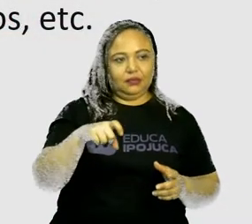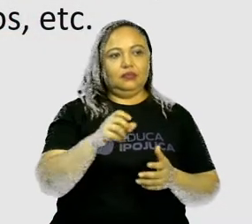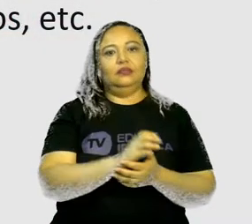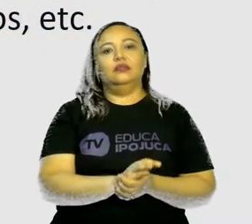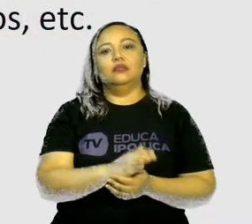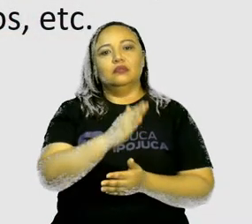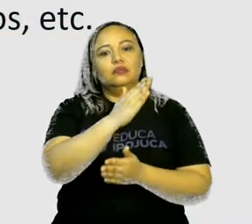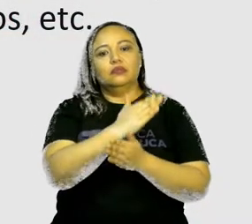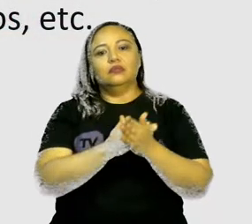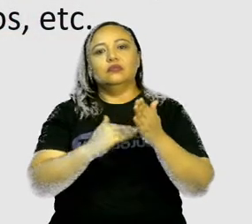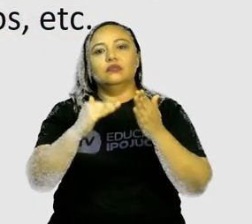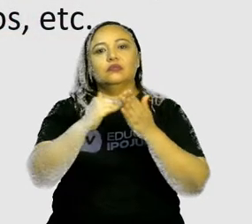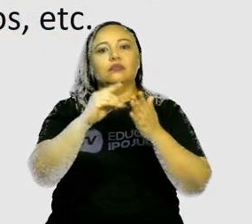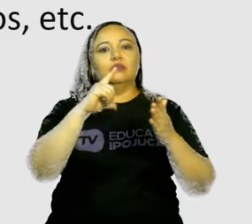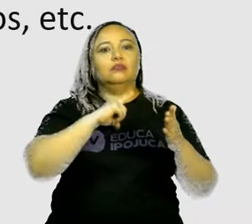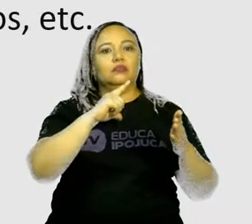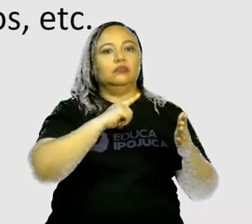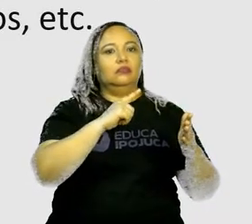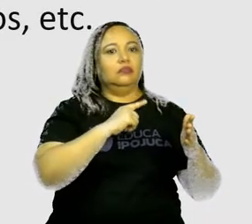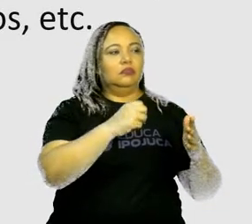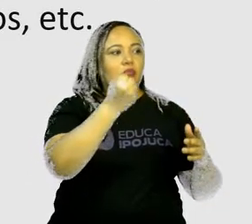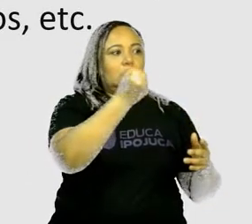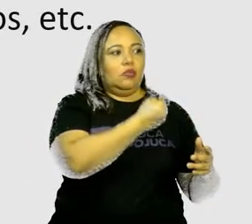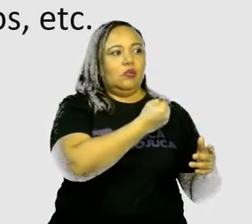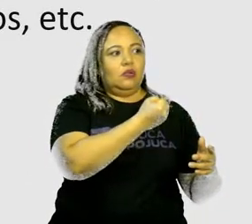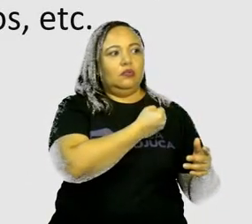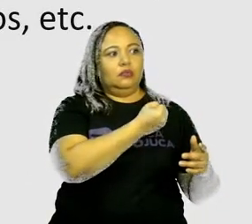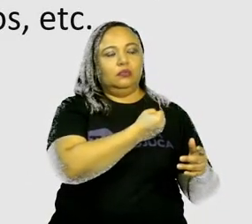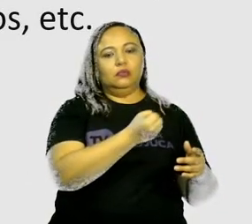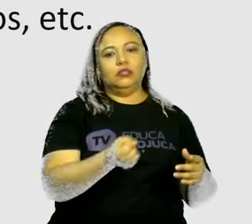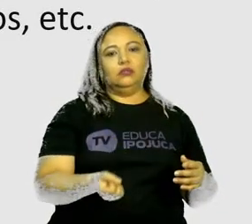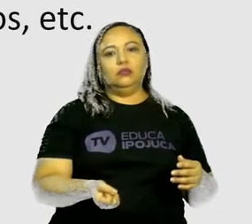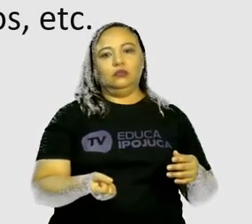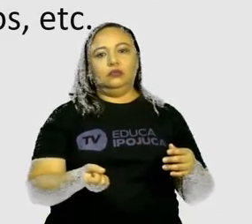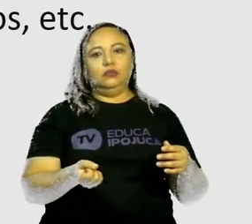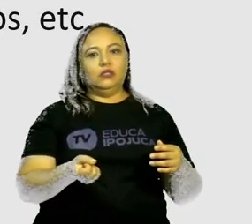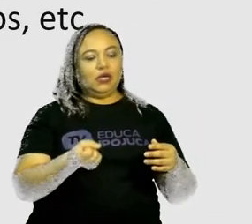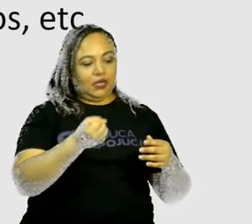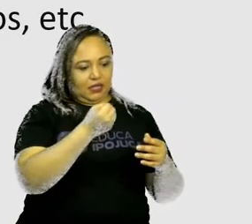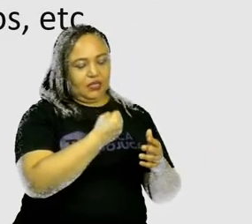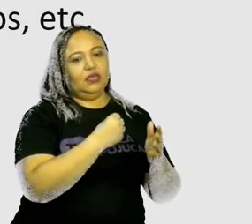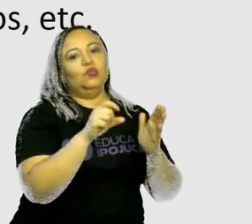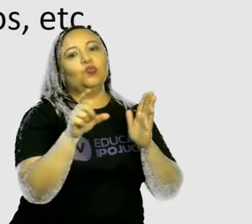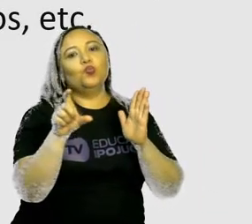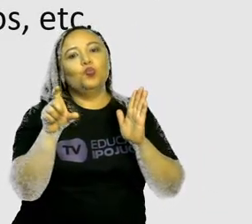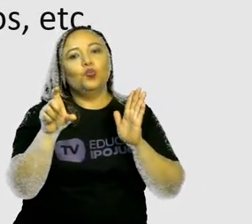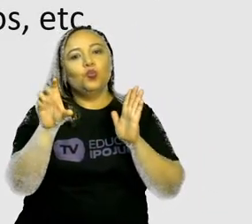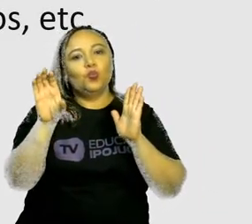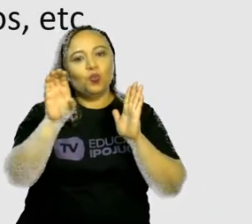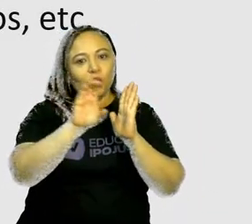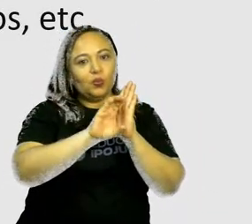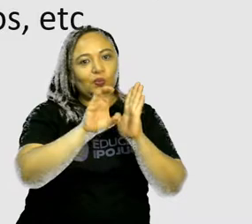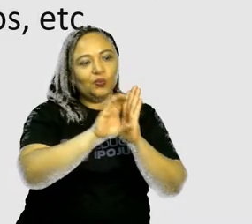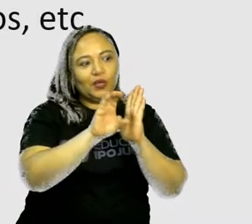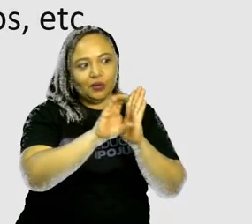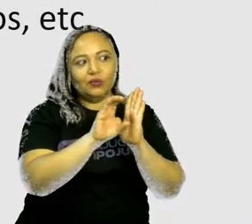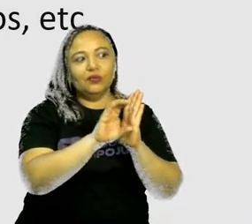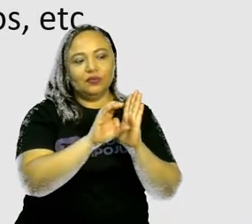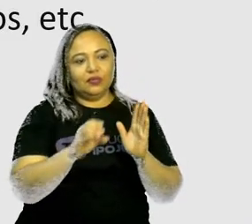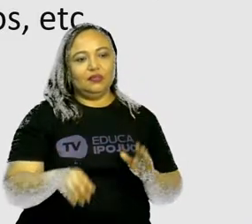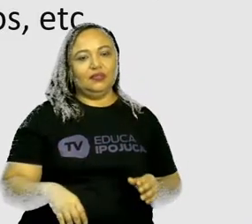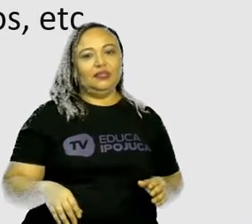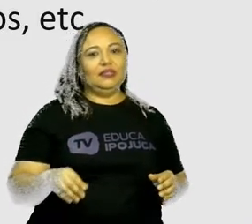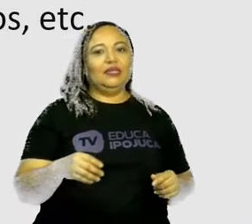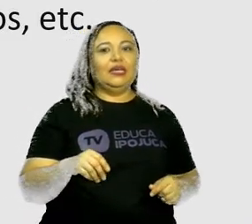sociais como contas de energia, água, internet, cartão, telefone, aparecem vários